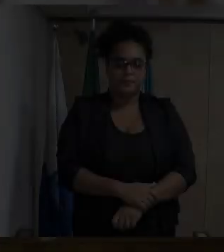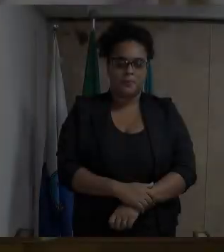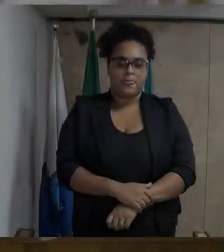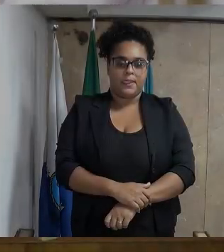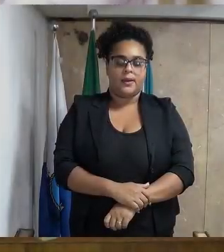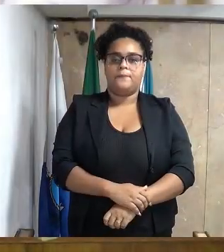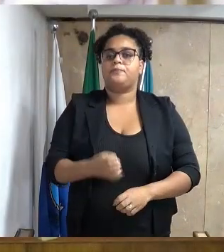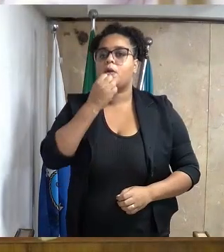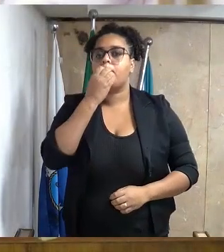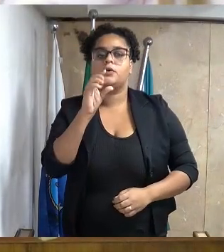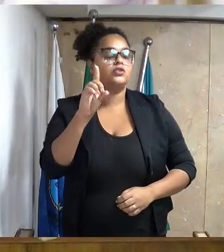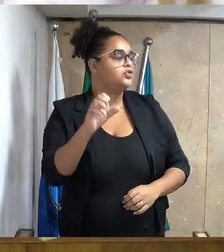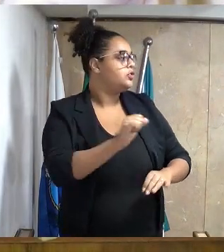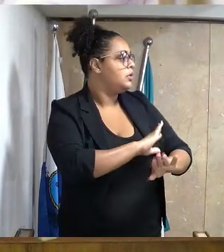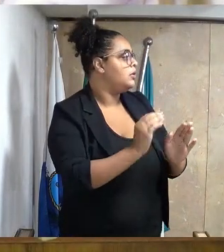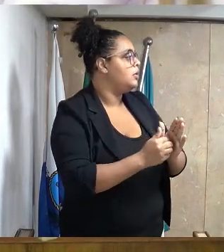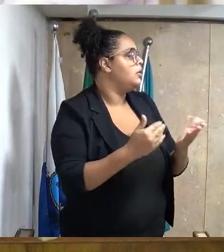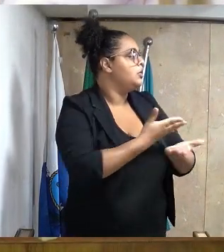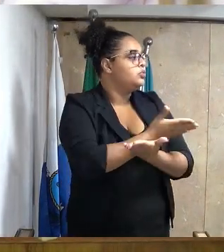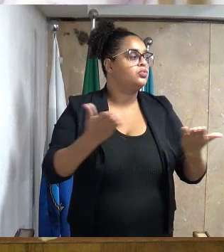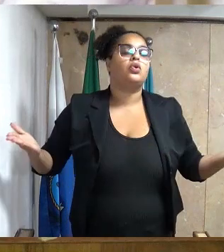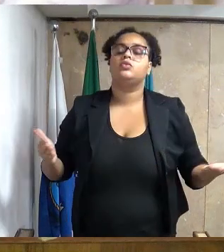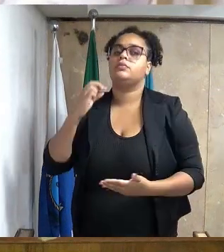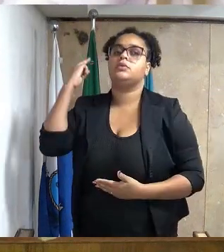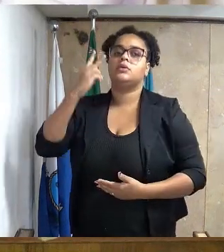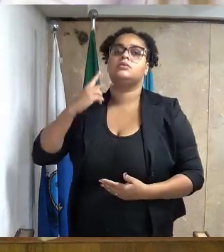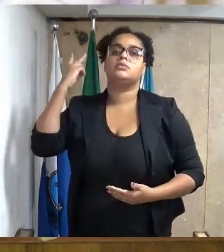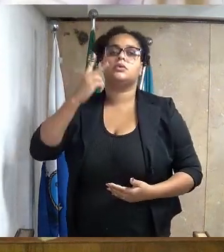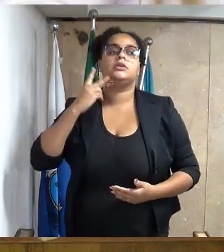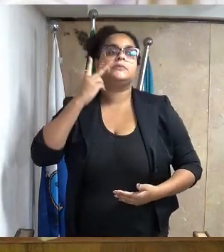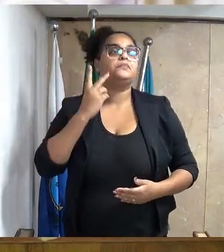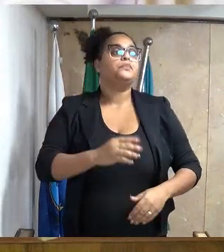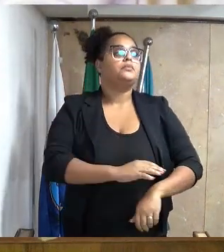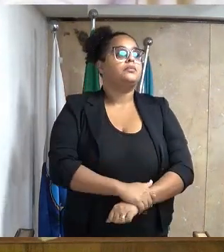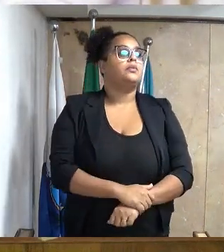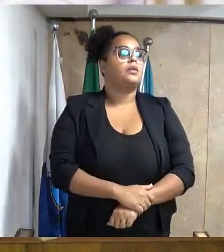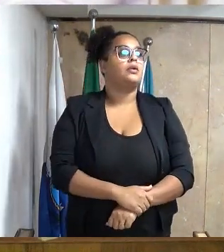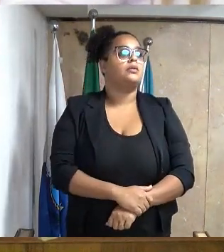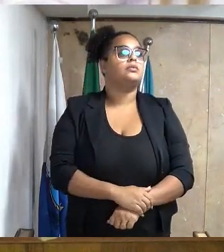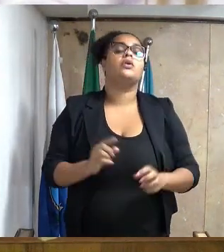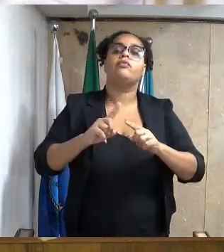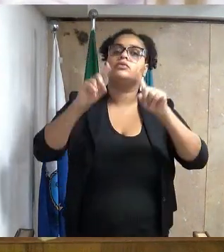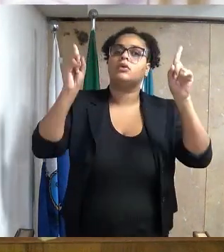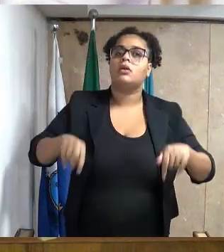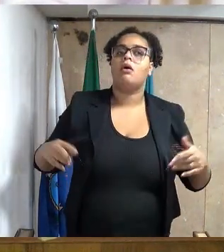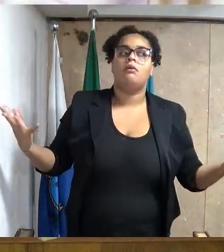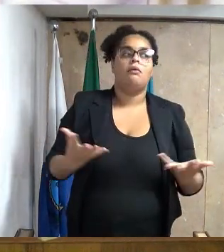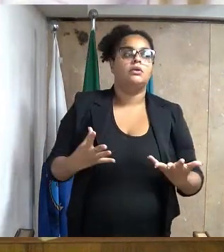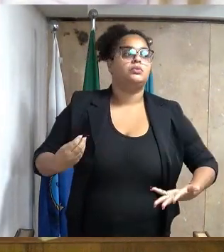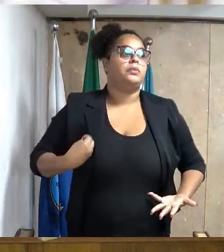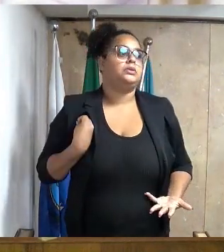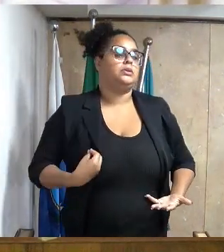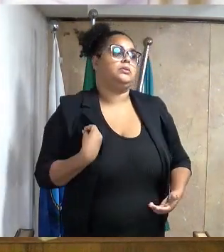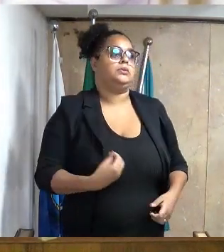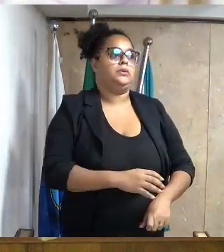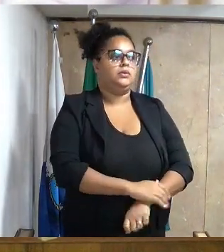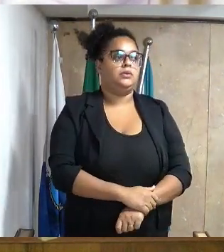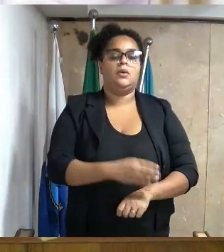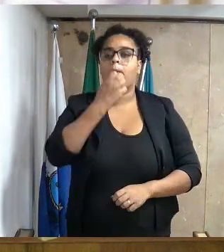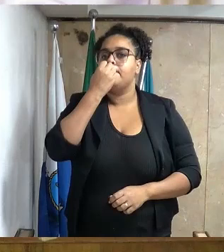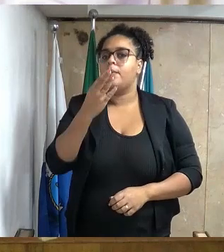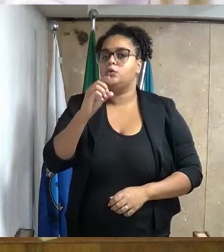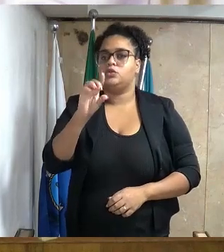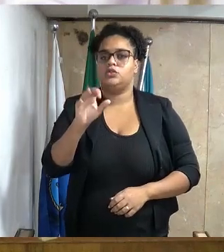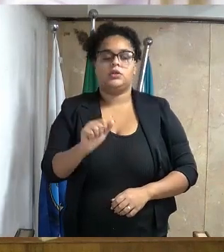Bom dia aos vereadores, aos funcionários desta casa. Bom dia.